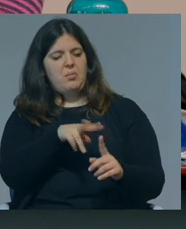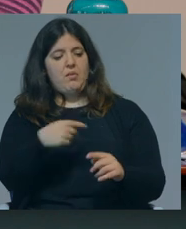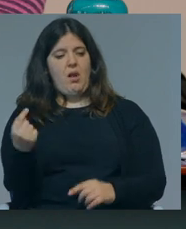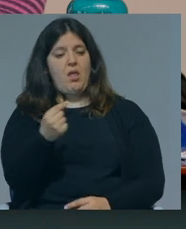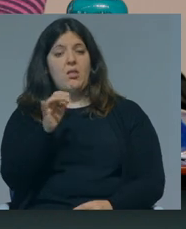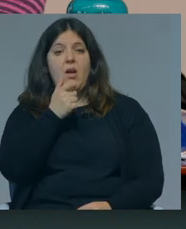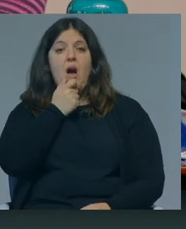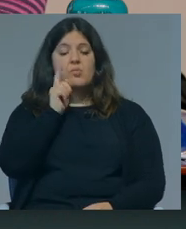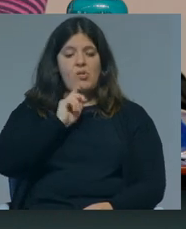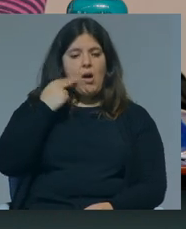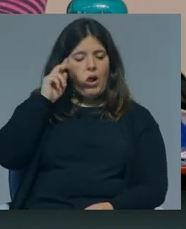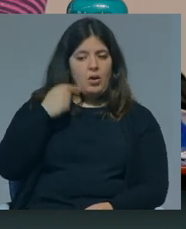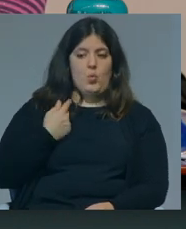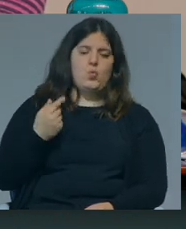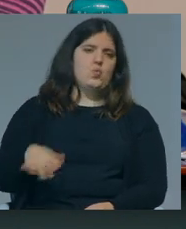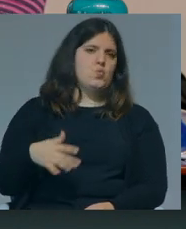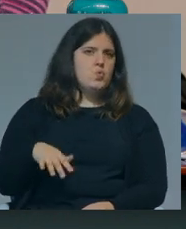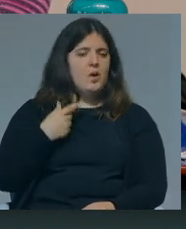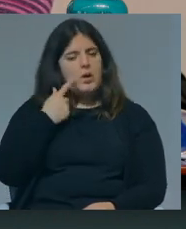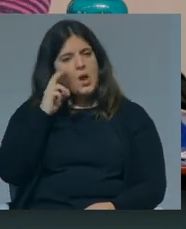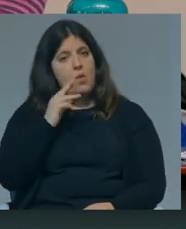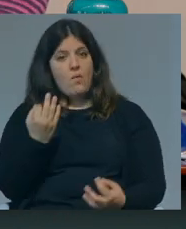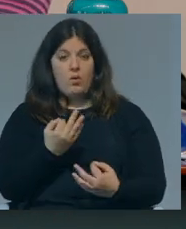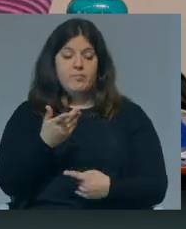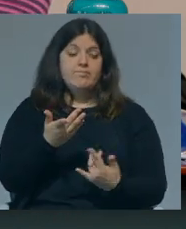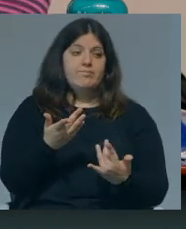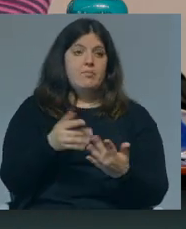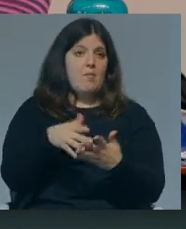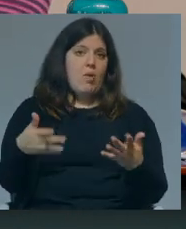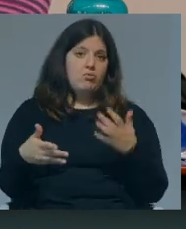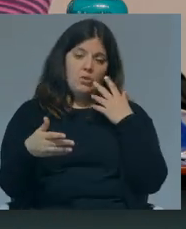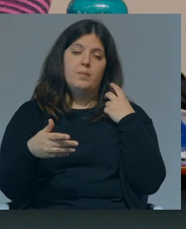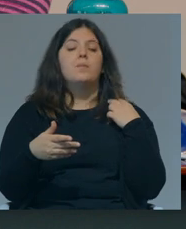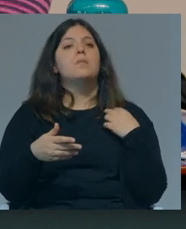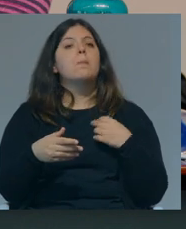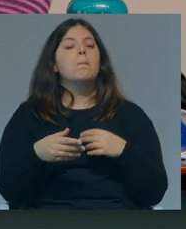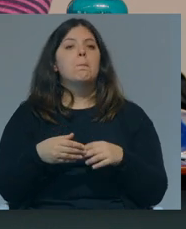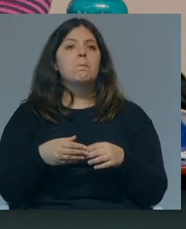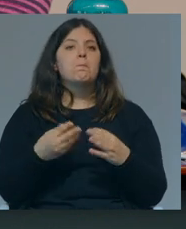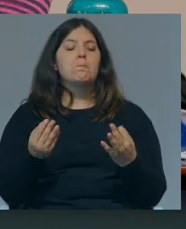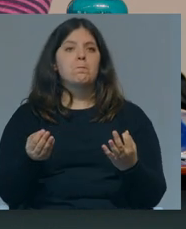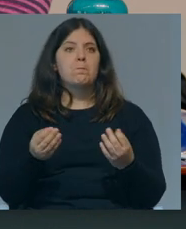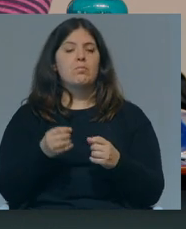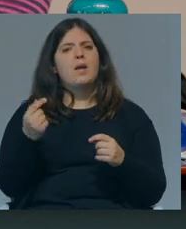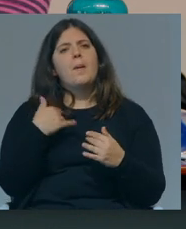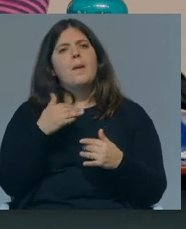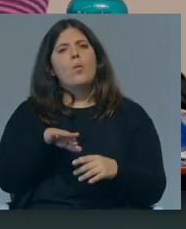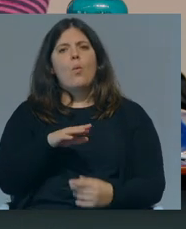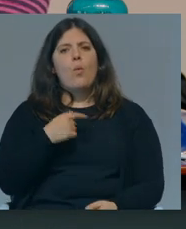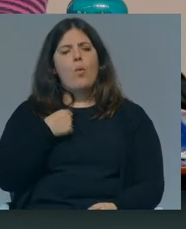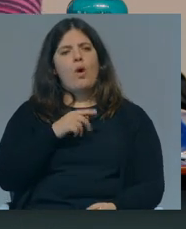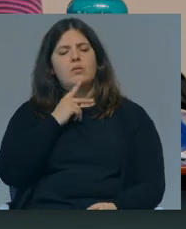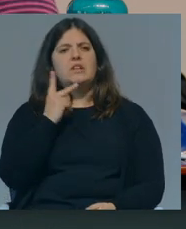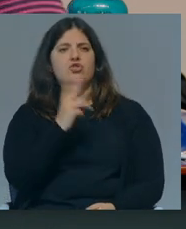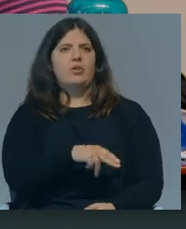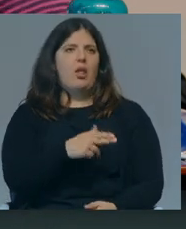negativo quando uma mulher se engana. E há muito mais... Há muito mais... Enfim, muito menos dureza